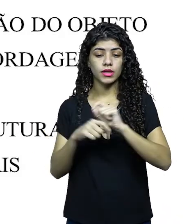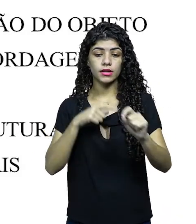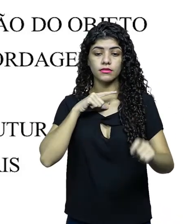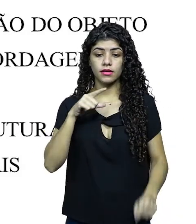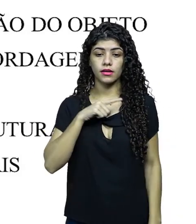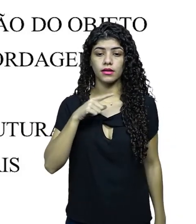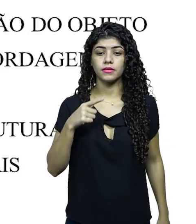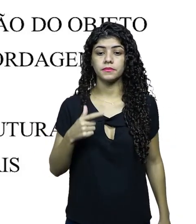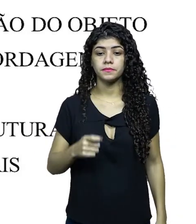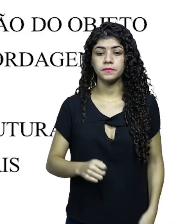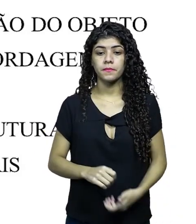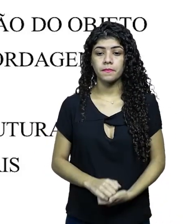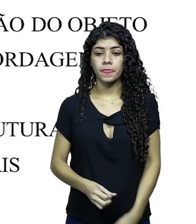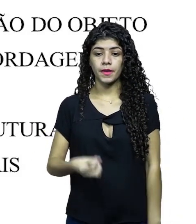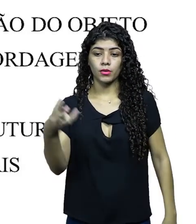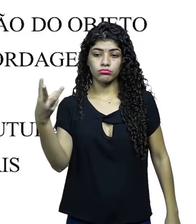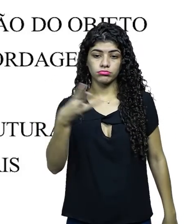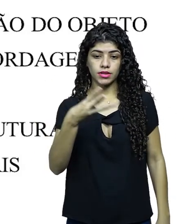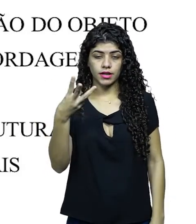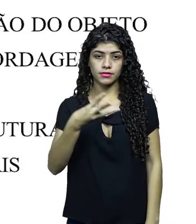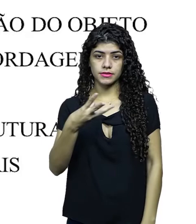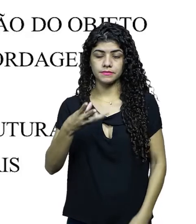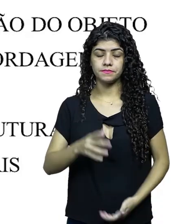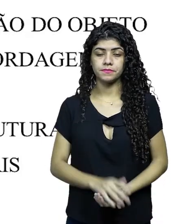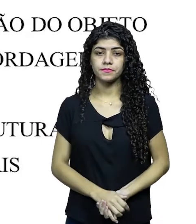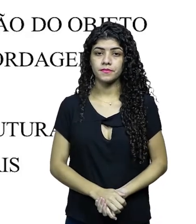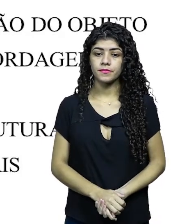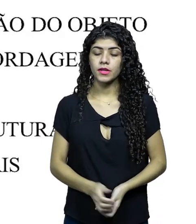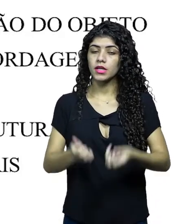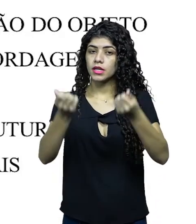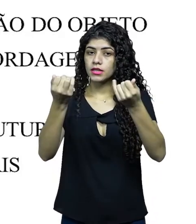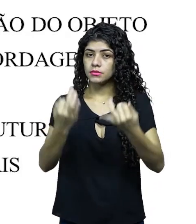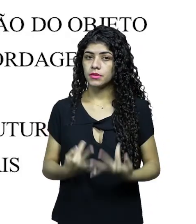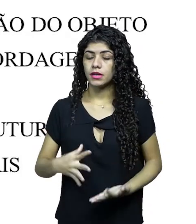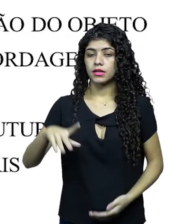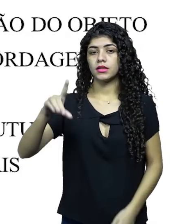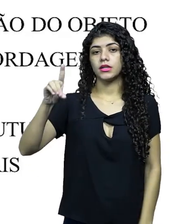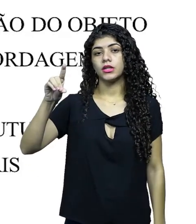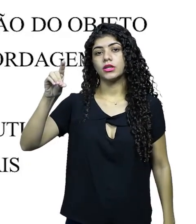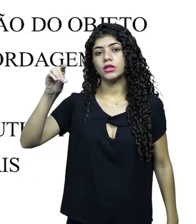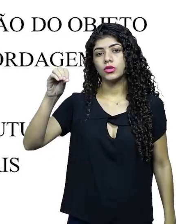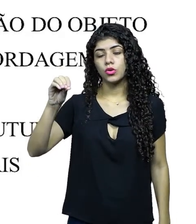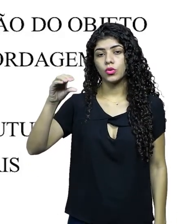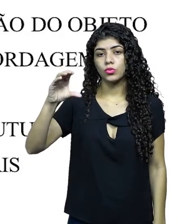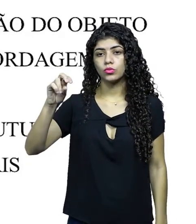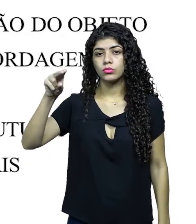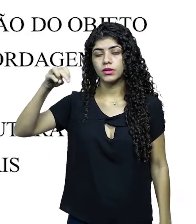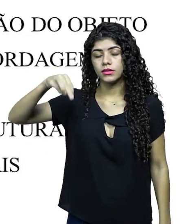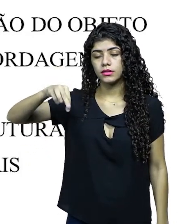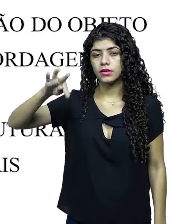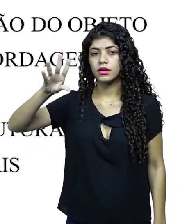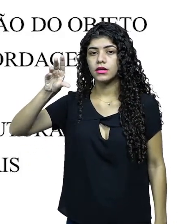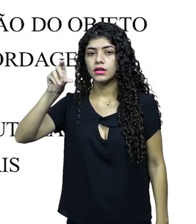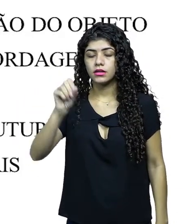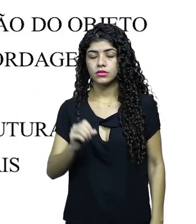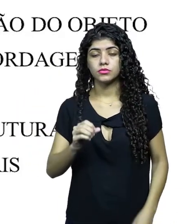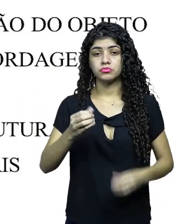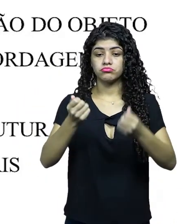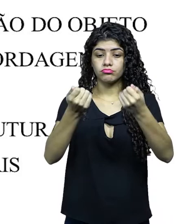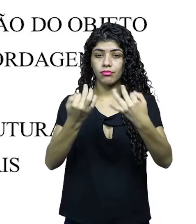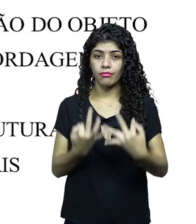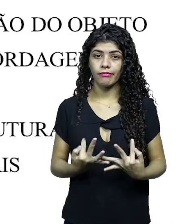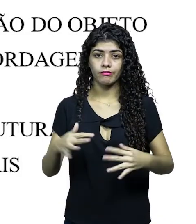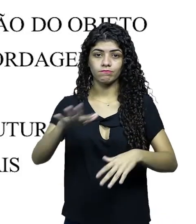Então, a gente agora vai para o item eleição e descrição do objeto. Quando a gente fala de documentário, a gente fala de